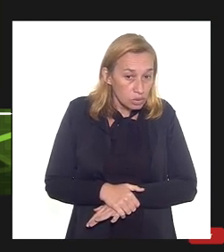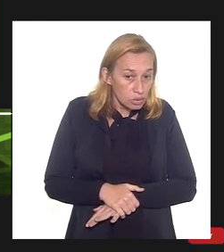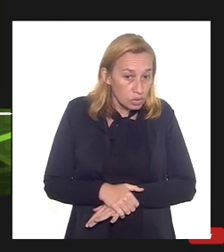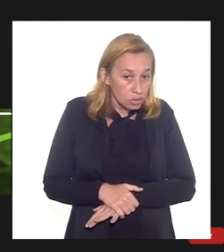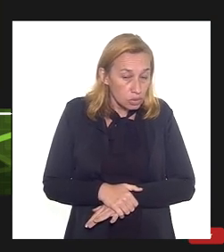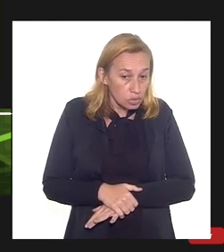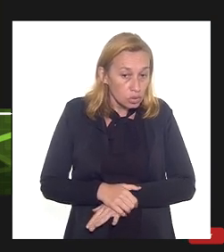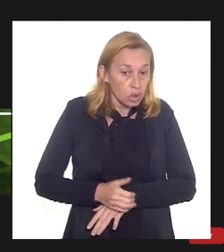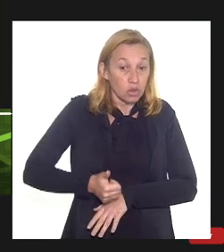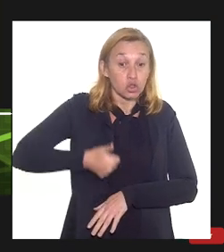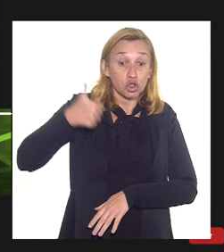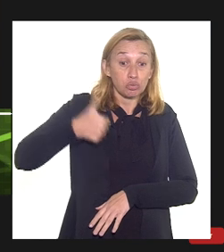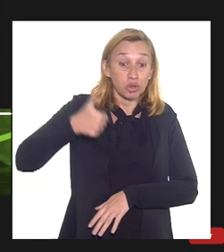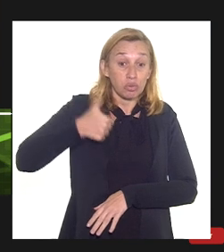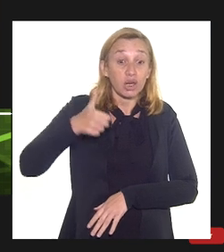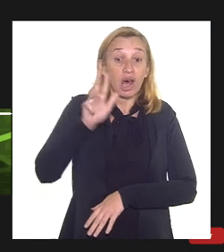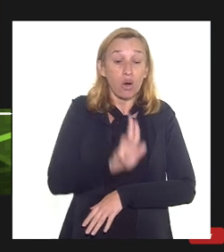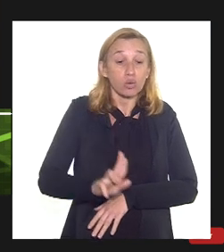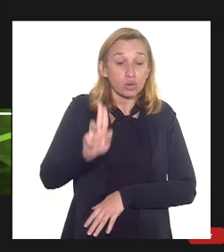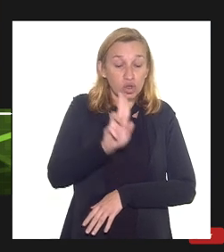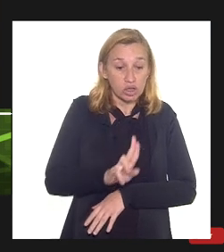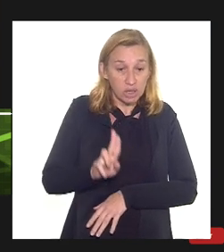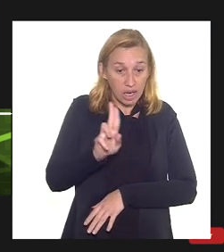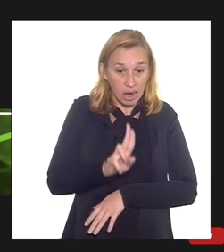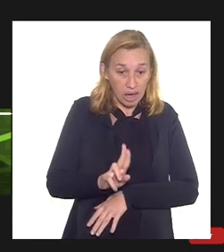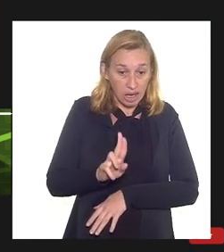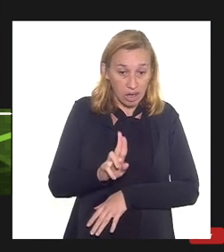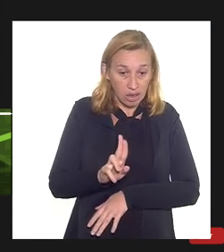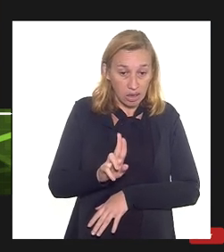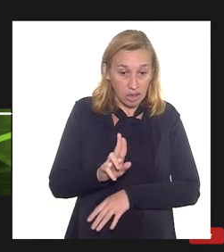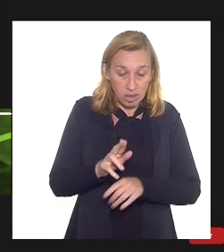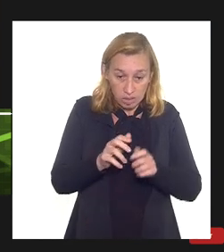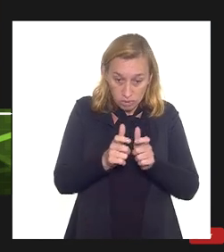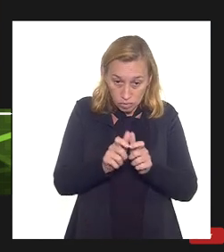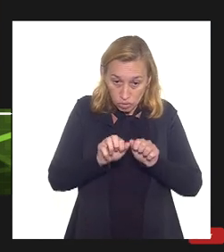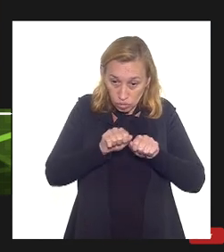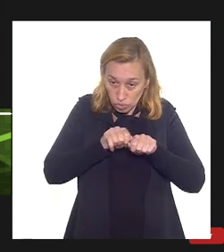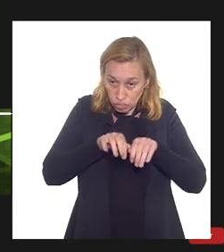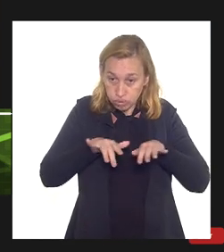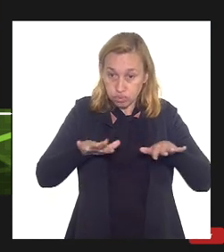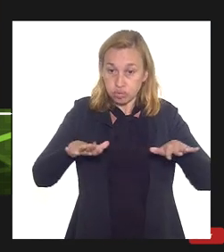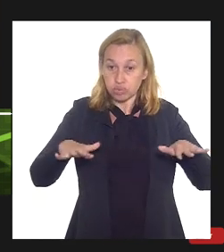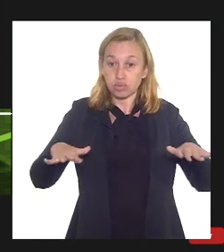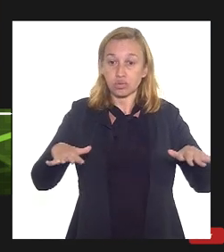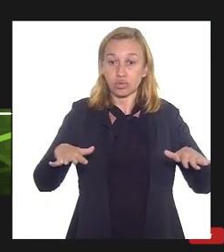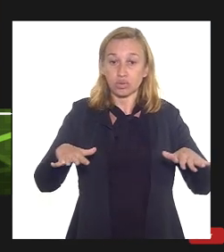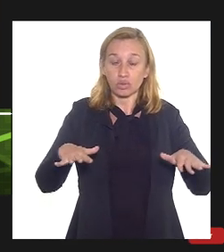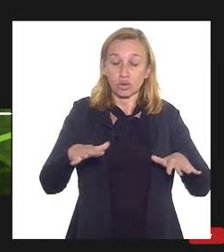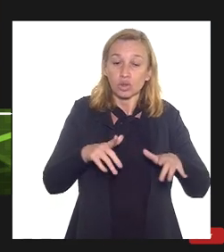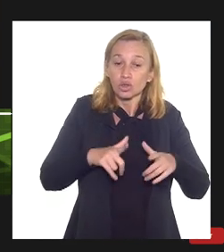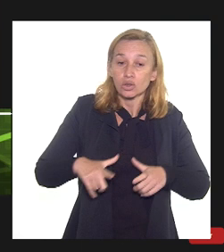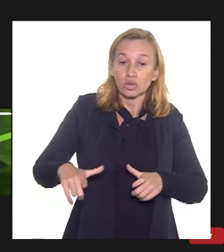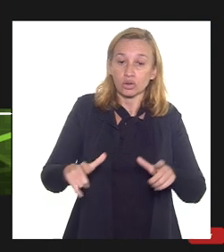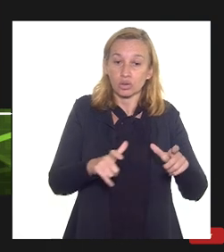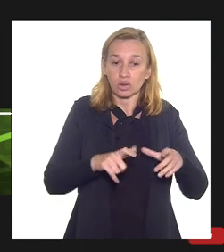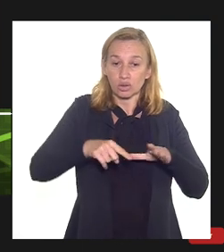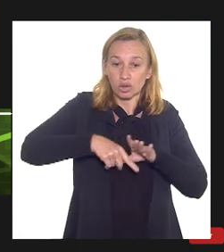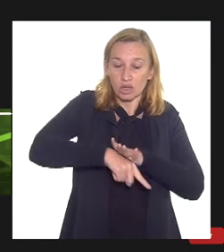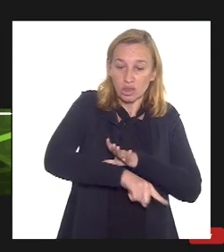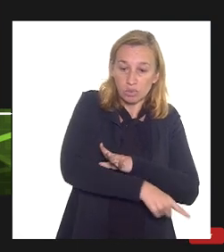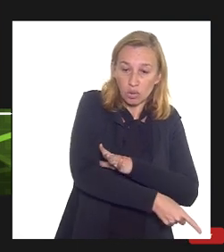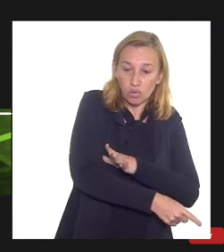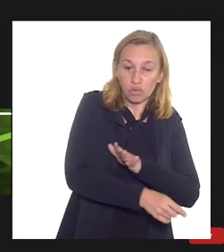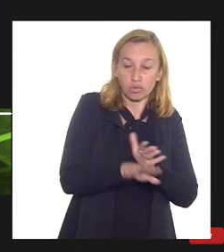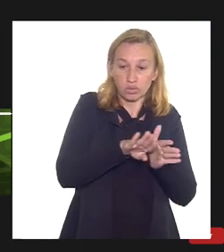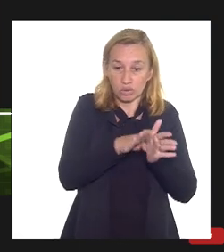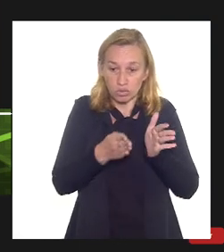os primeiros a usar isso aí de forma extensiva em campos de lâmina da gota profunda que é o caso